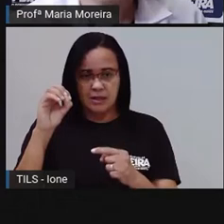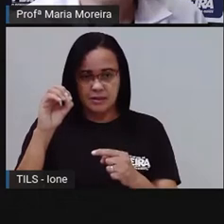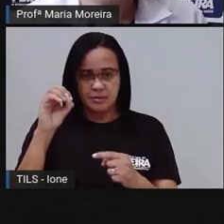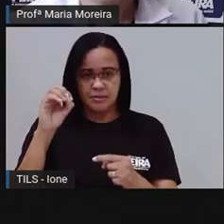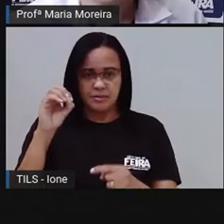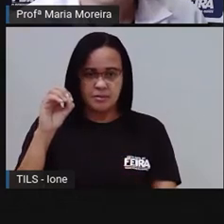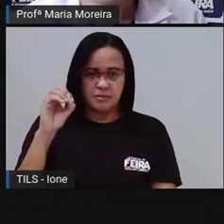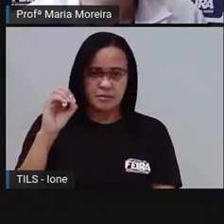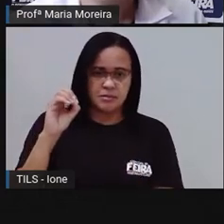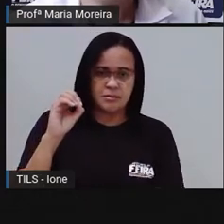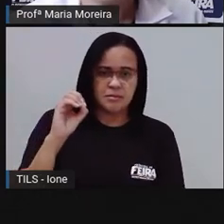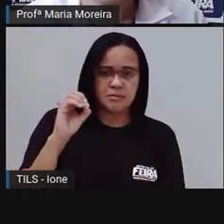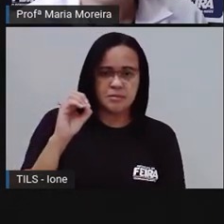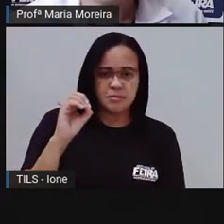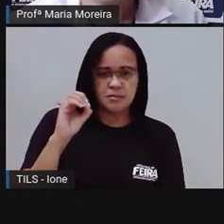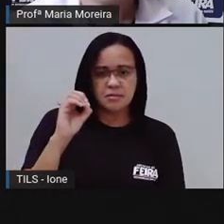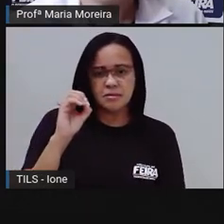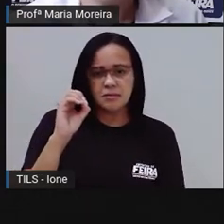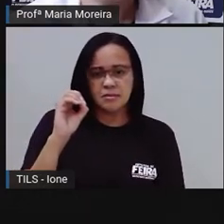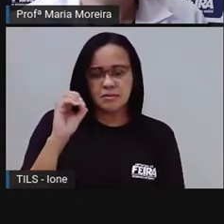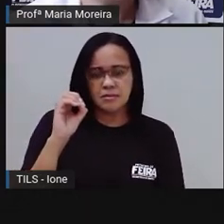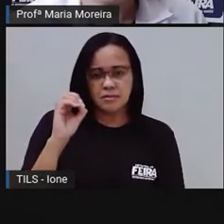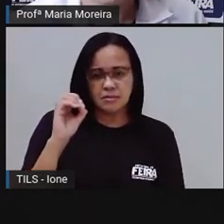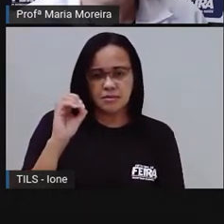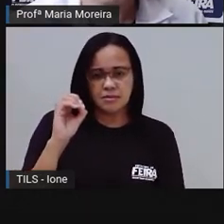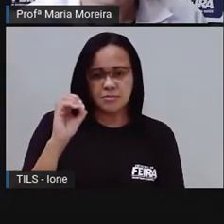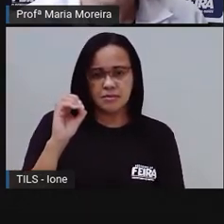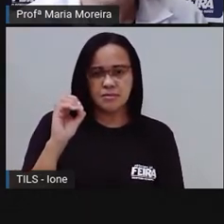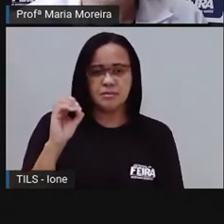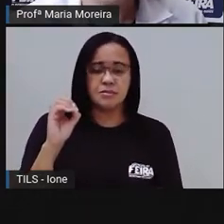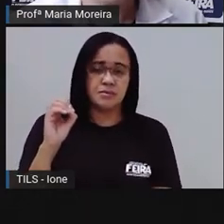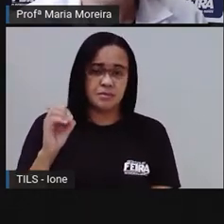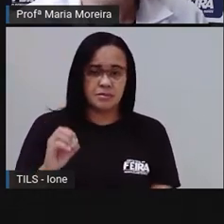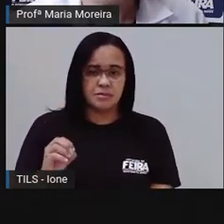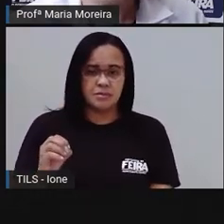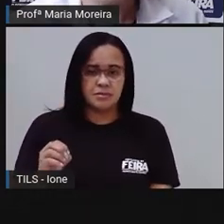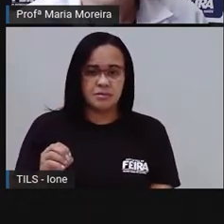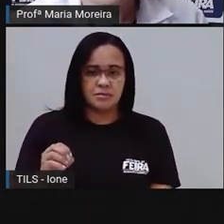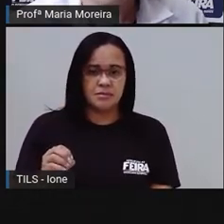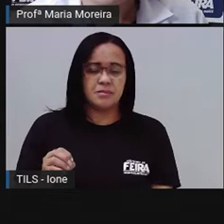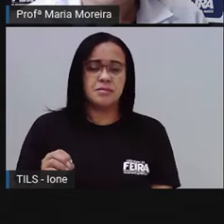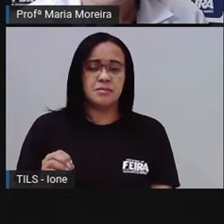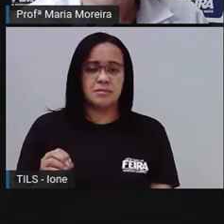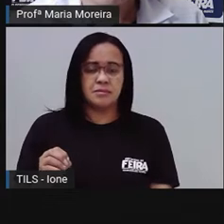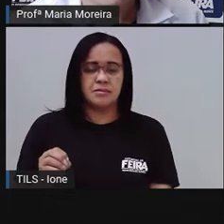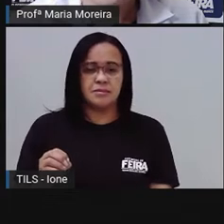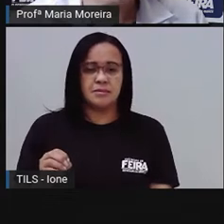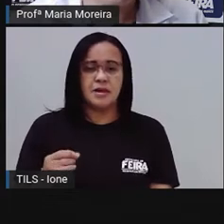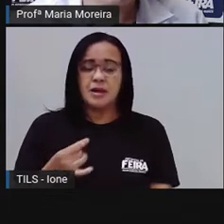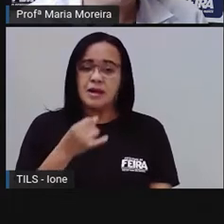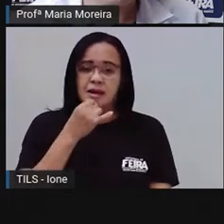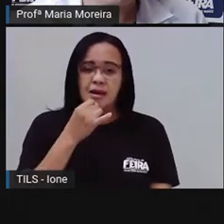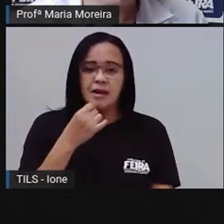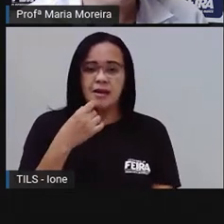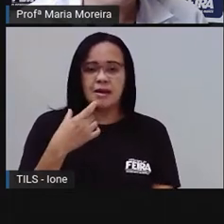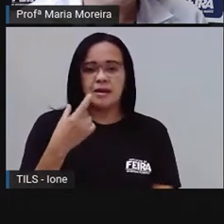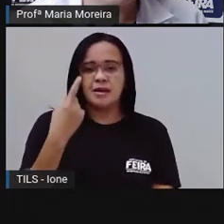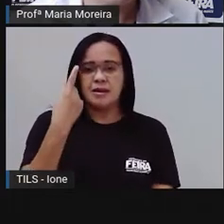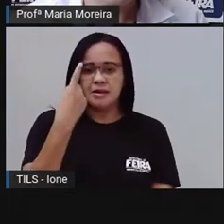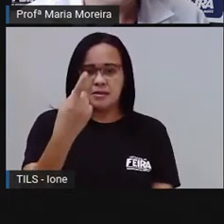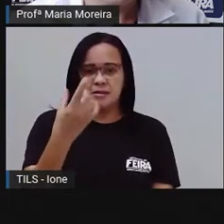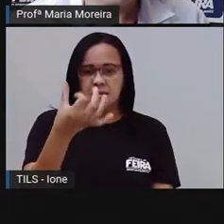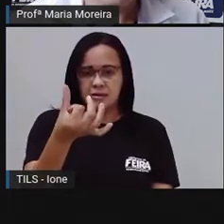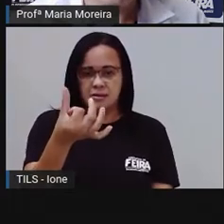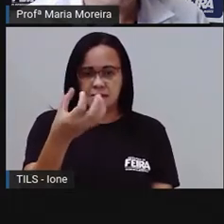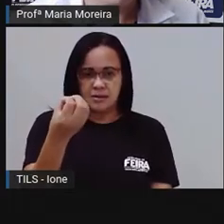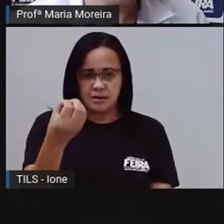ó, ela vai vir pra aqui. Então aqui eu vou somar mais 10, né, porque aqui eu não tenho mais unidade nenhuma.